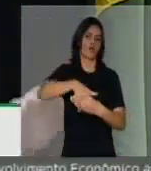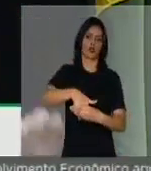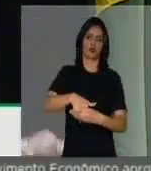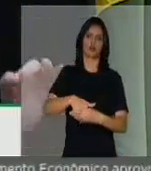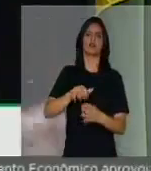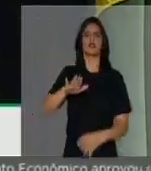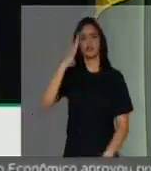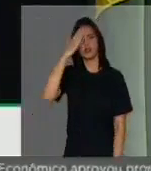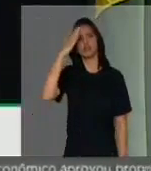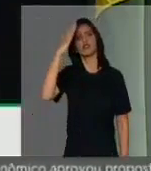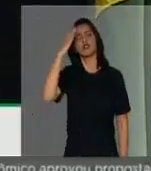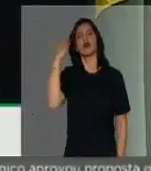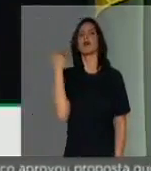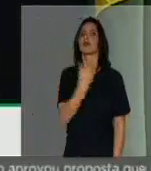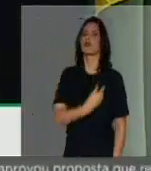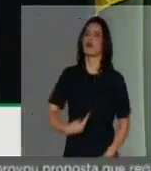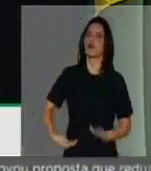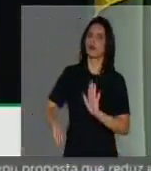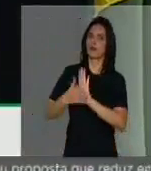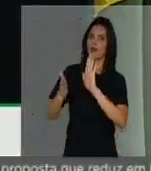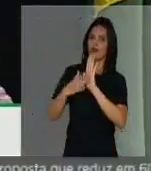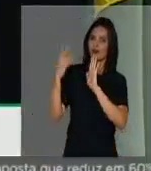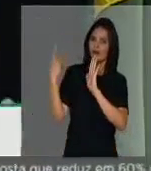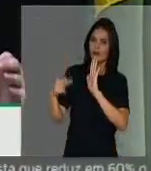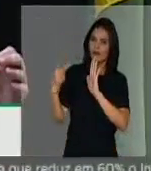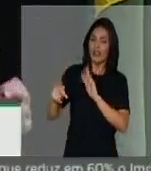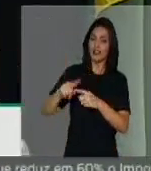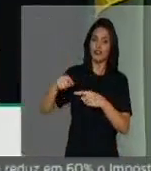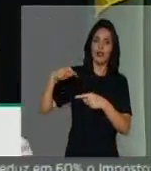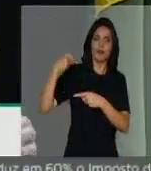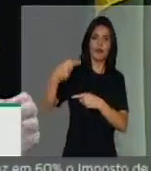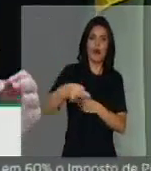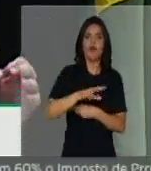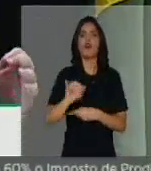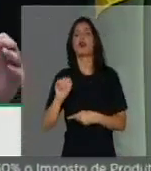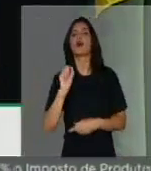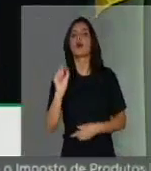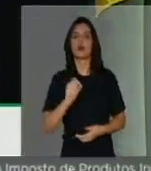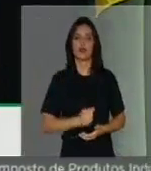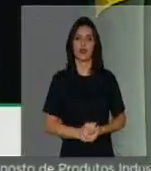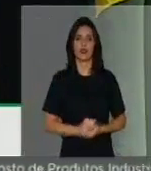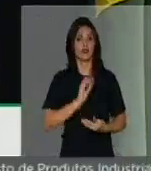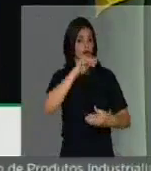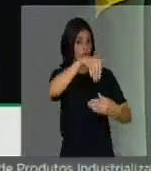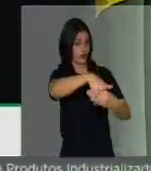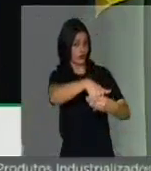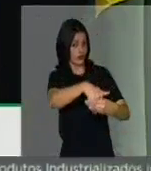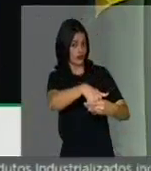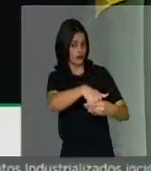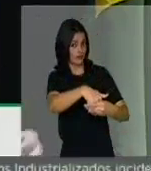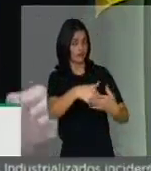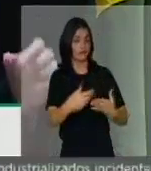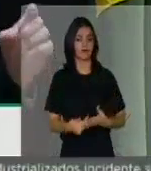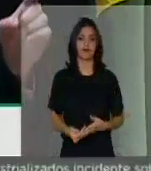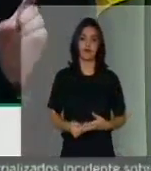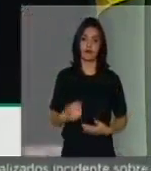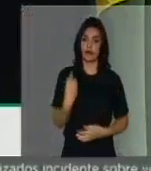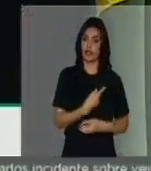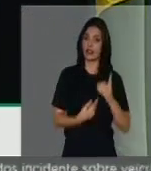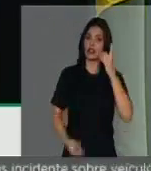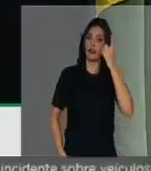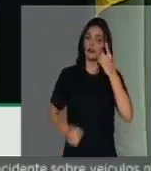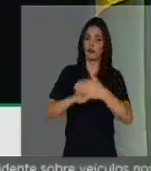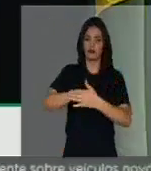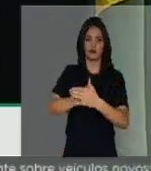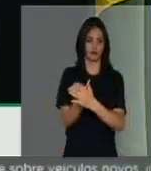governo está propondo é logo depois colocar essas matérias em votação. A bancada do PSOL está em